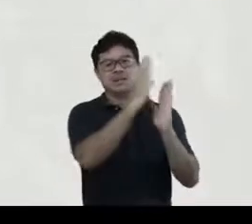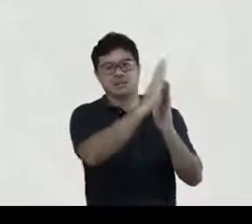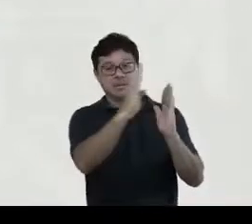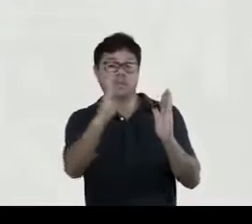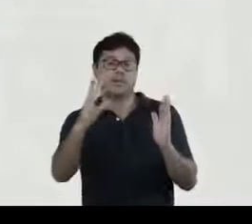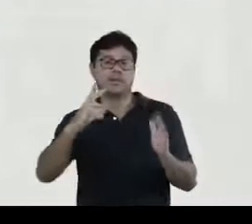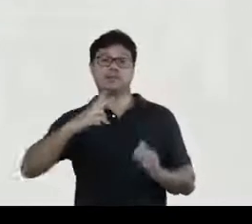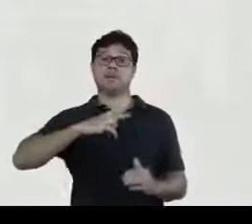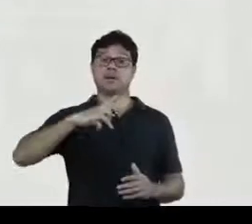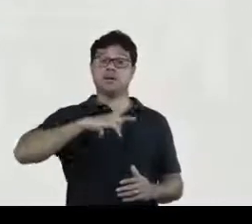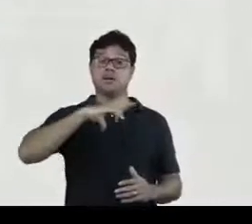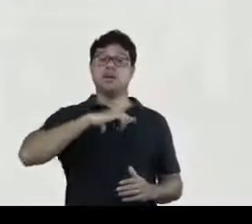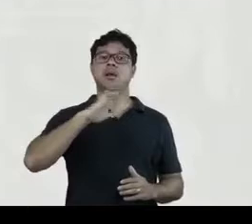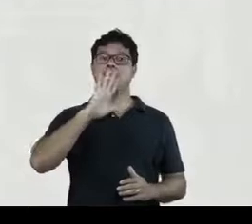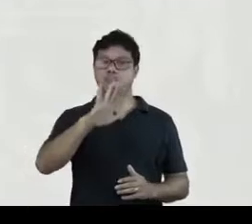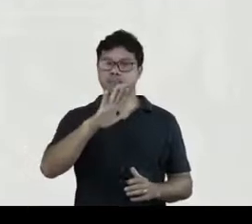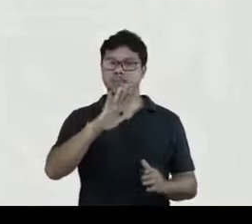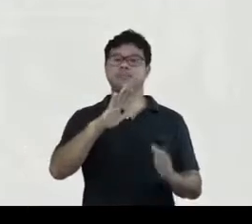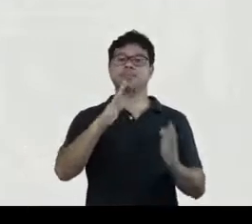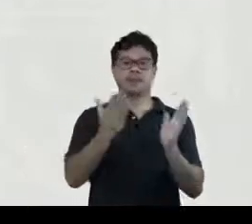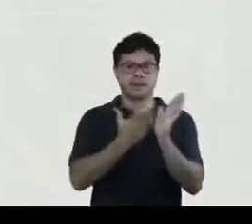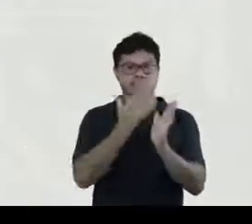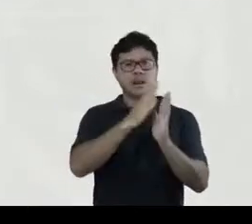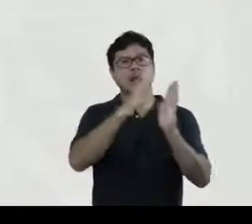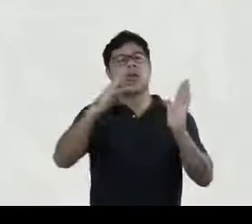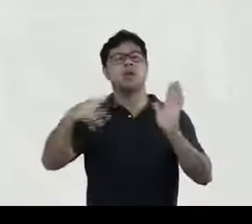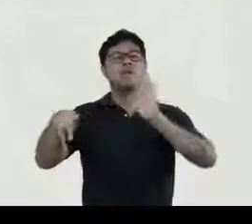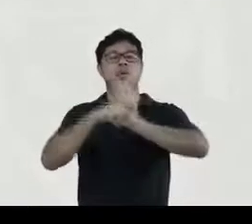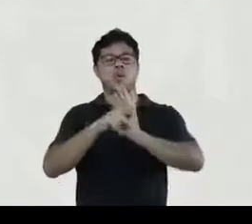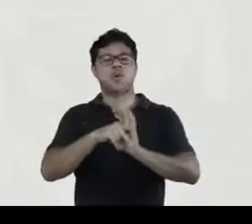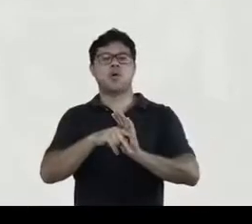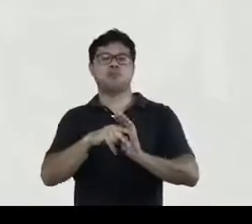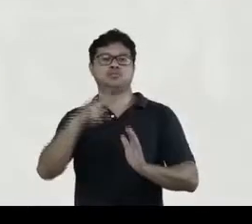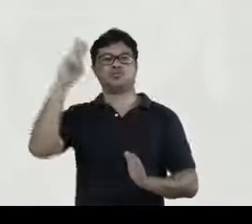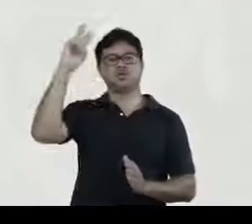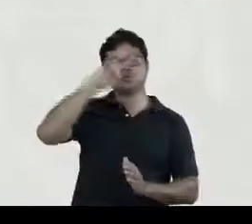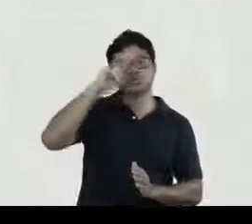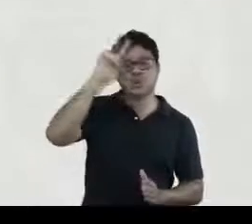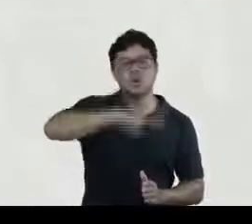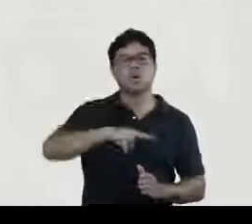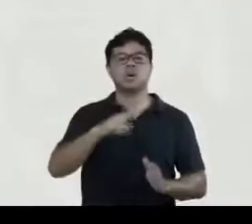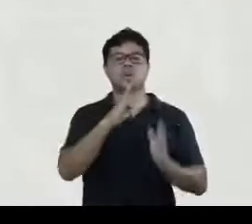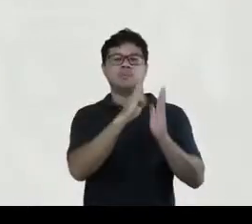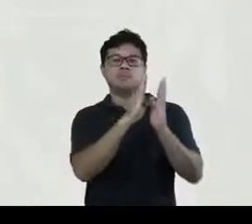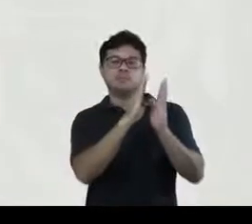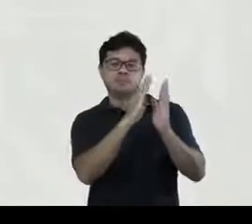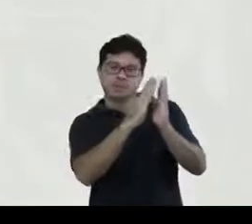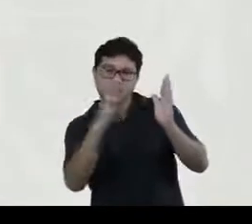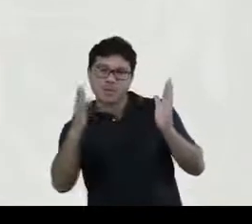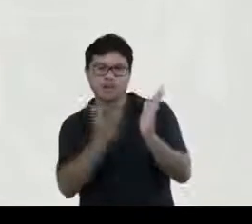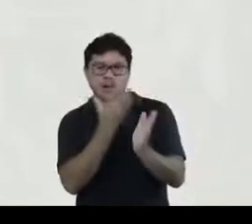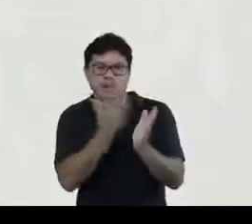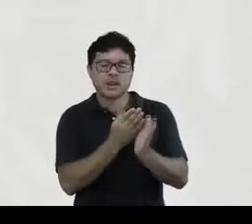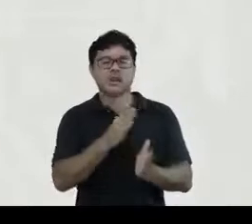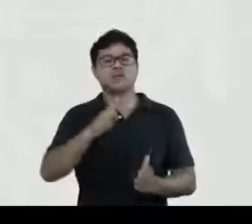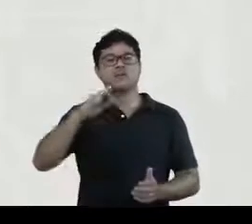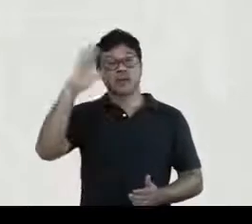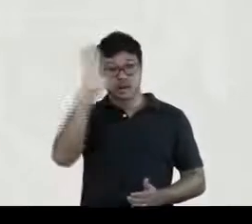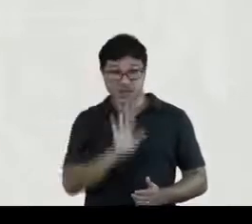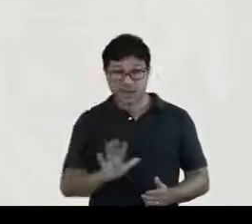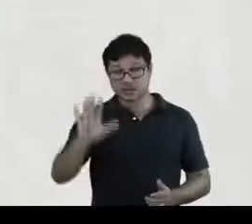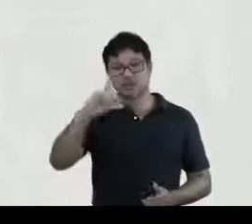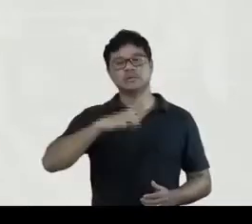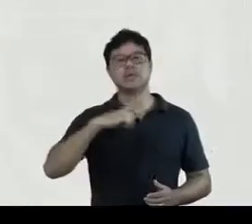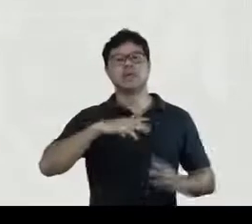privadas mas sobretudo bibliotecas de caráter patrimonial como a biblioteca nacional que dispõe desse tipo de